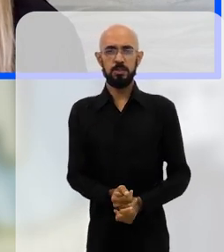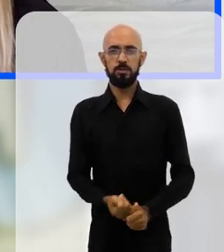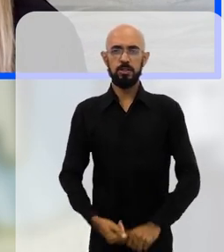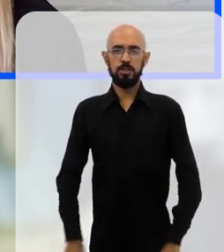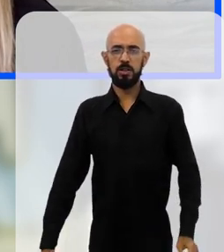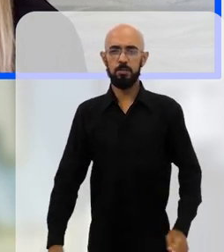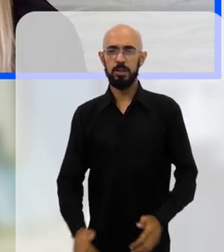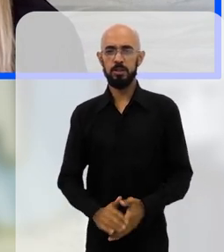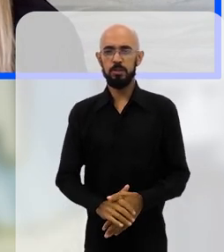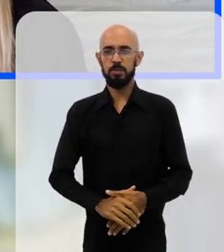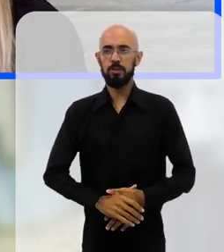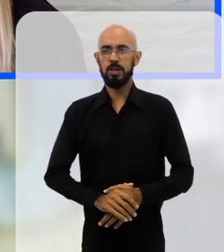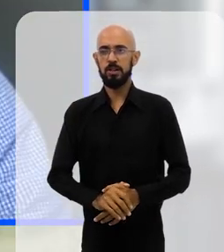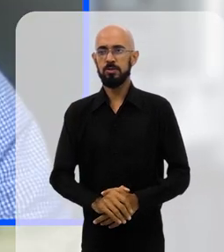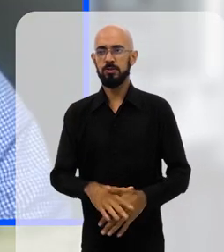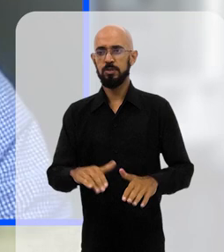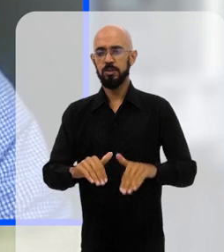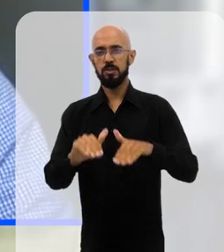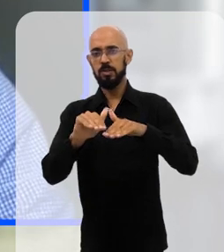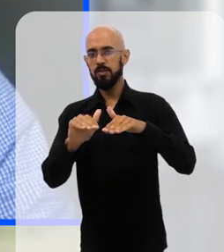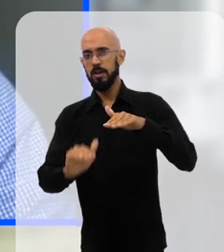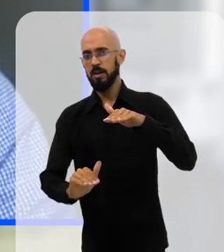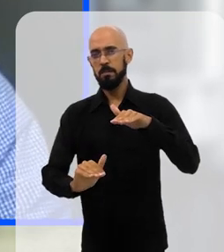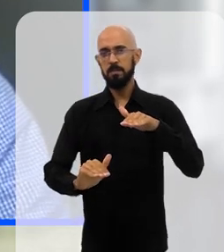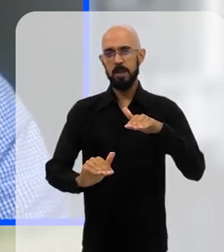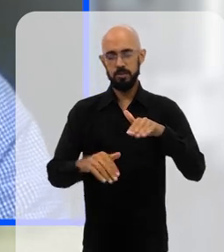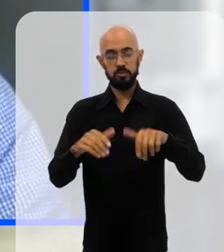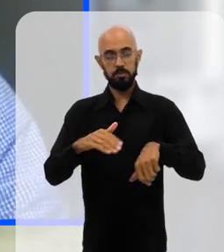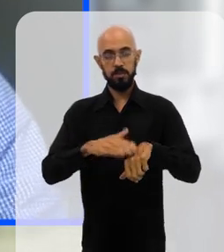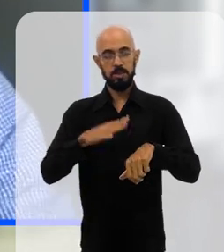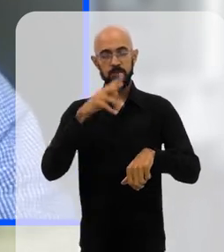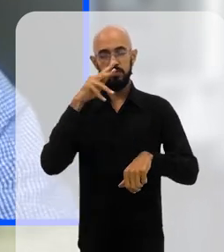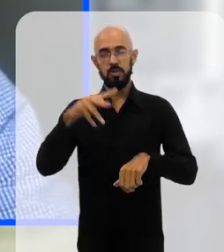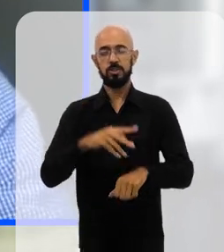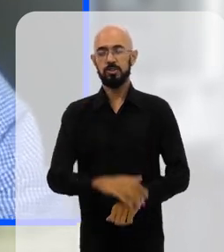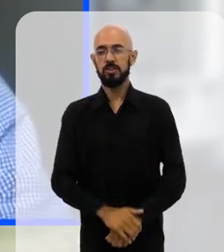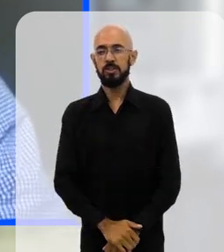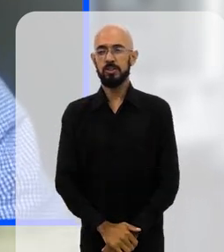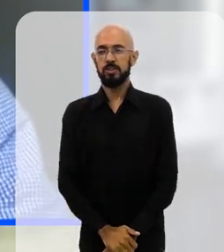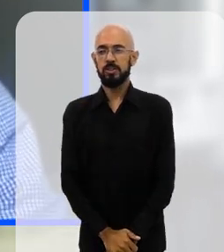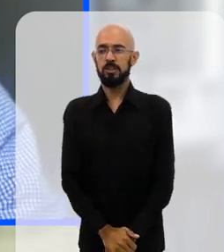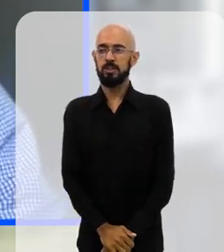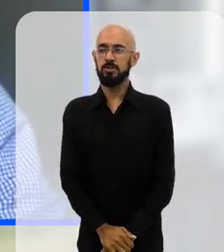econômica e social mais ágil, né, e mais consistente.